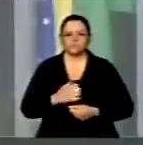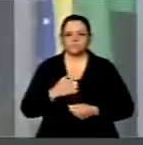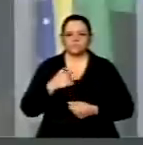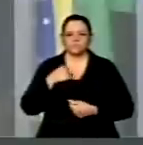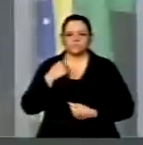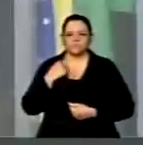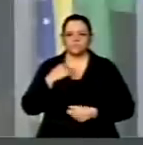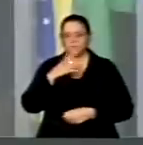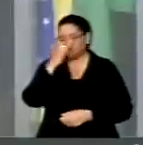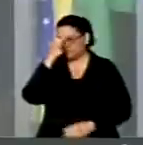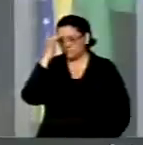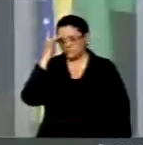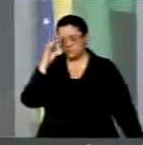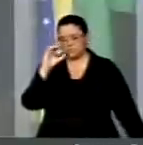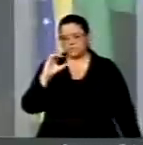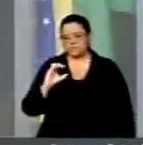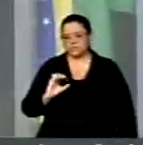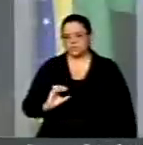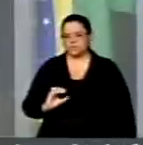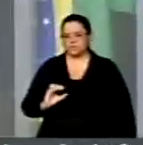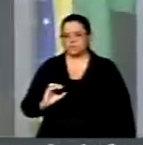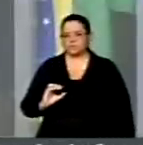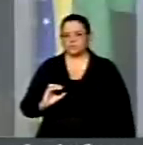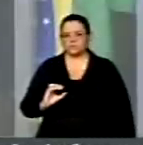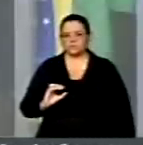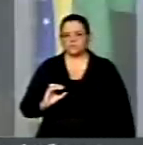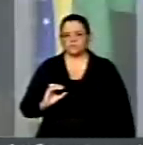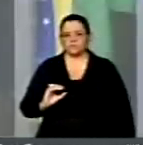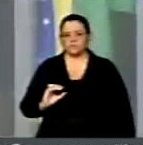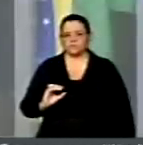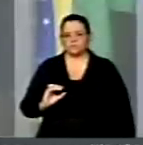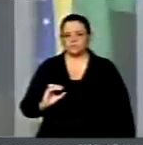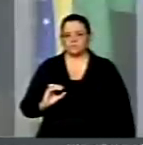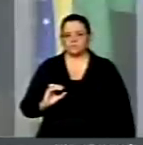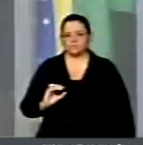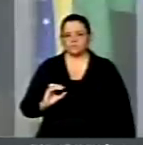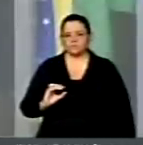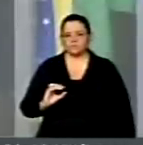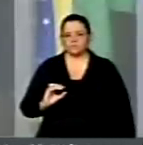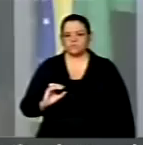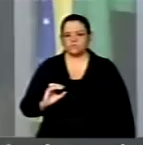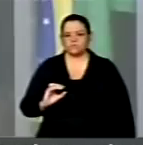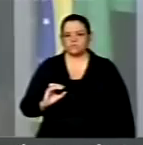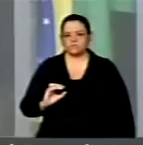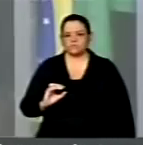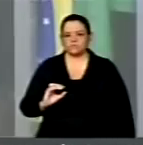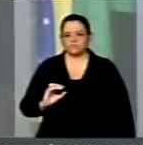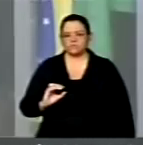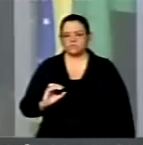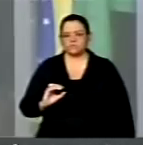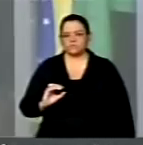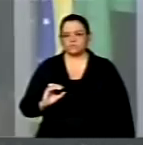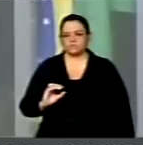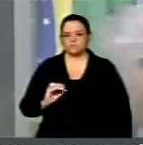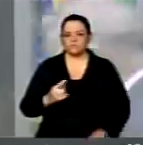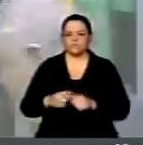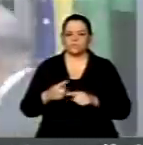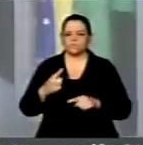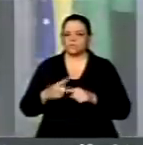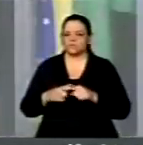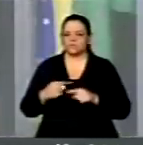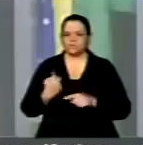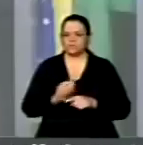mas a cidadãos e cidadãs adultos brasileiros, por que nós estamos fazendo isso?